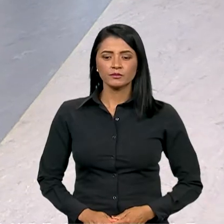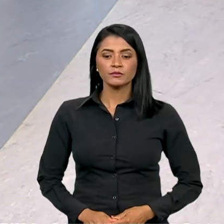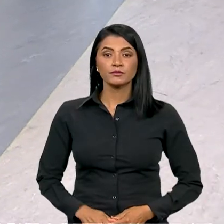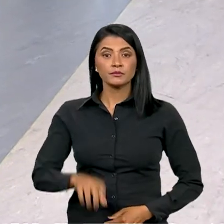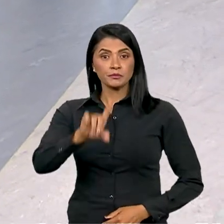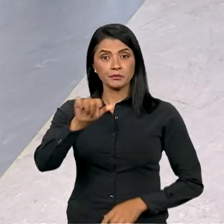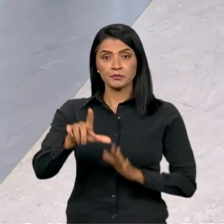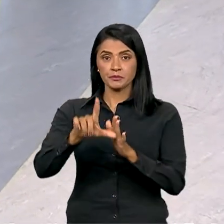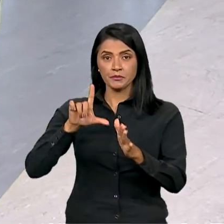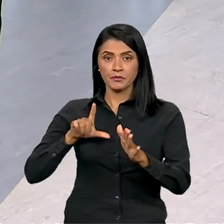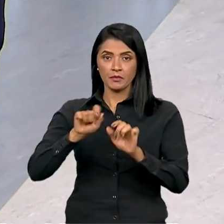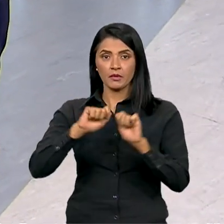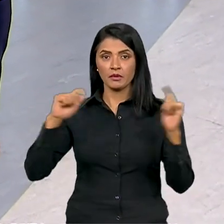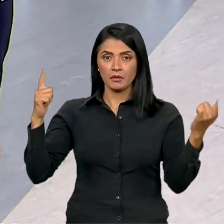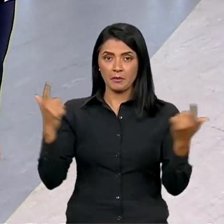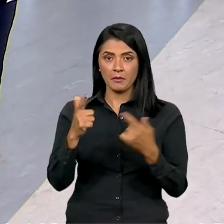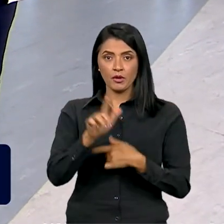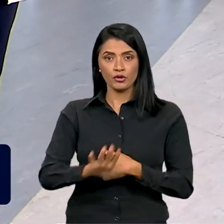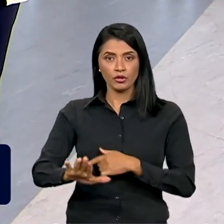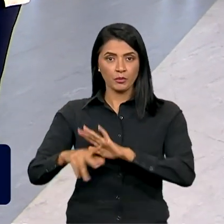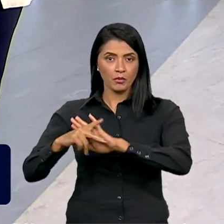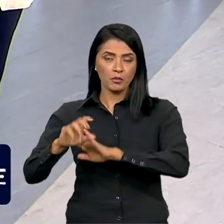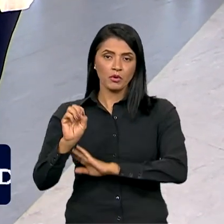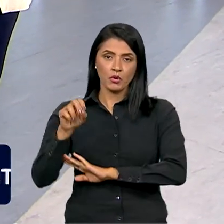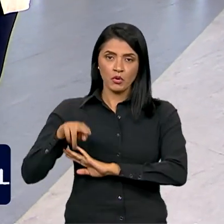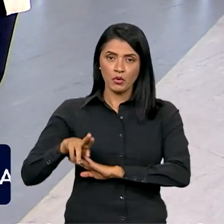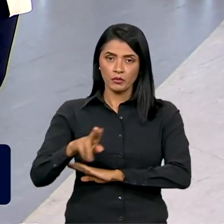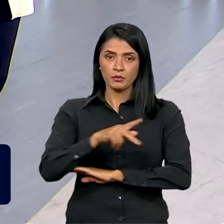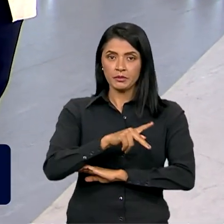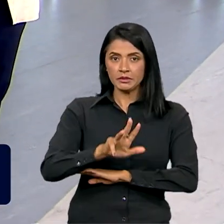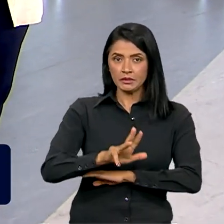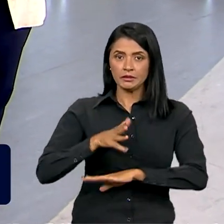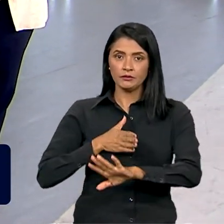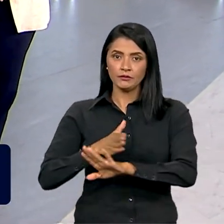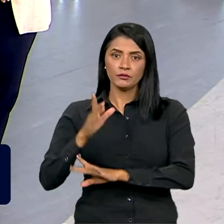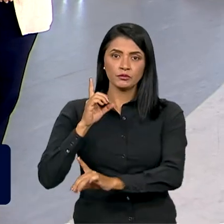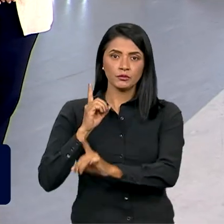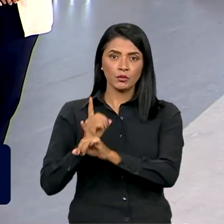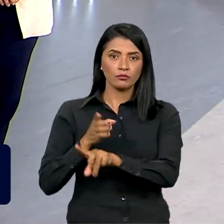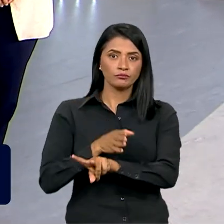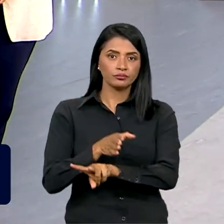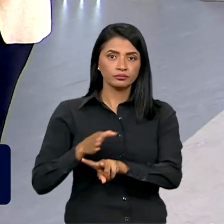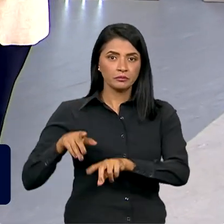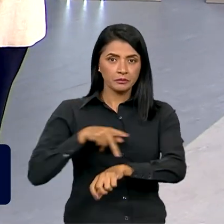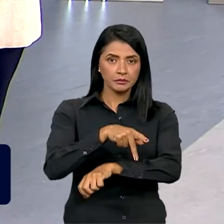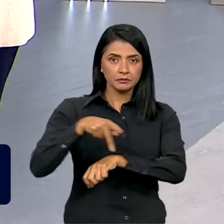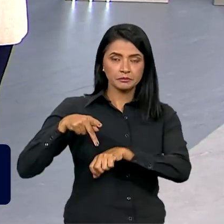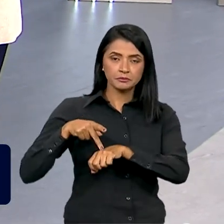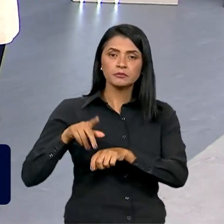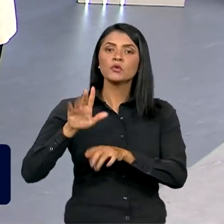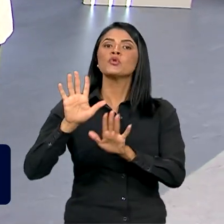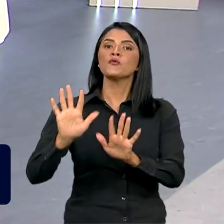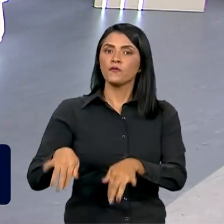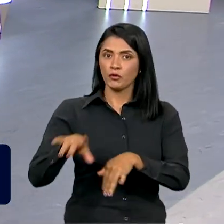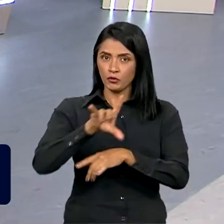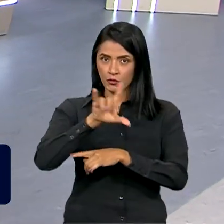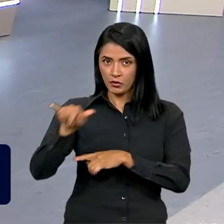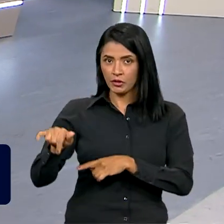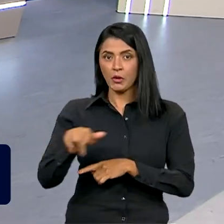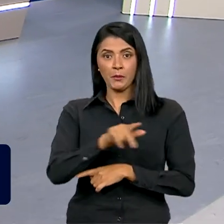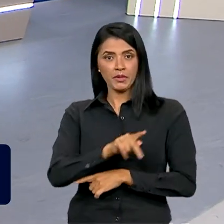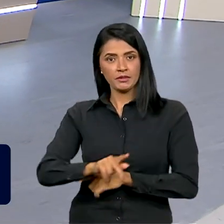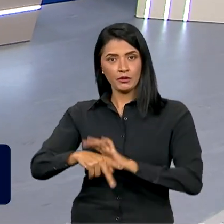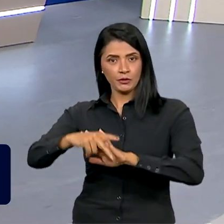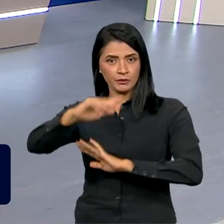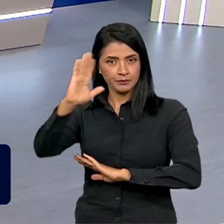Um dia antes da Assembleia Geral da ONU, o presidente Lula teve encontros bilaterais. No fim do dia, o presidente brasileiro participou